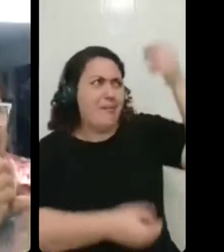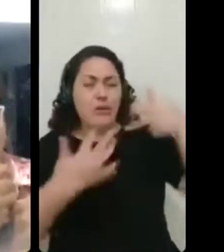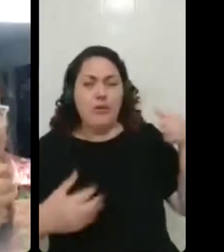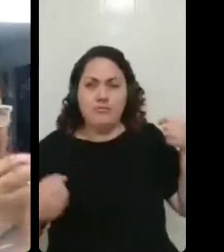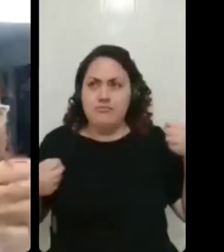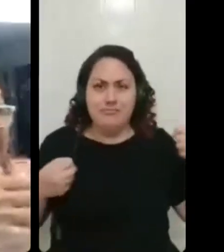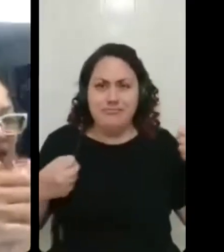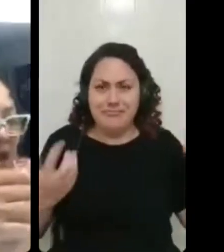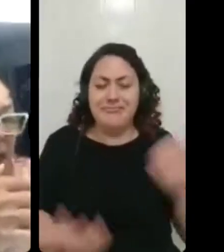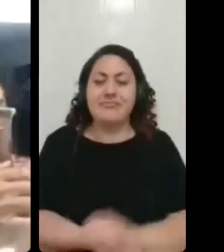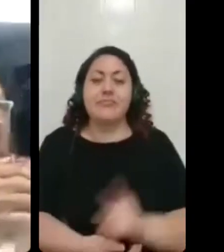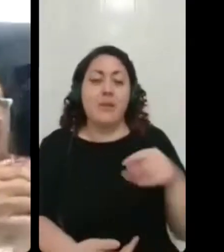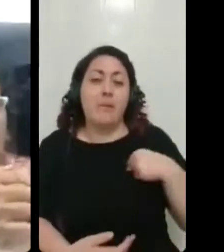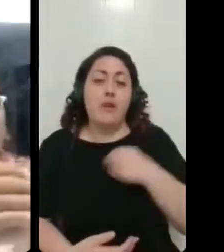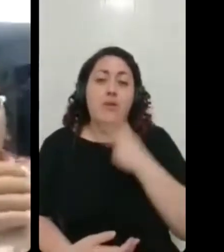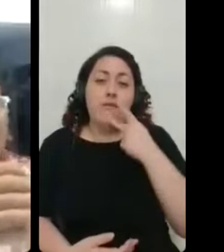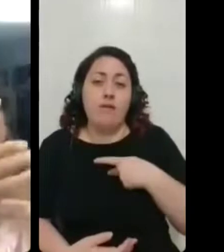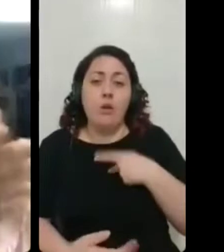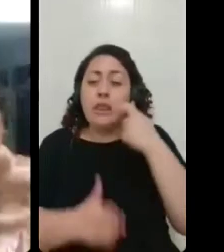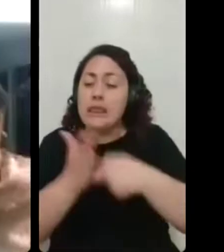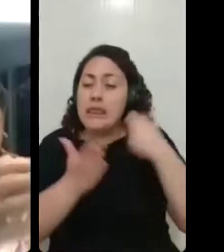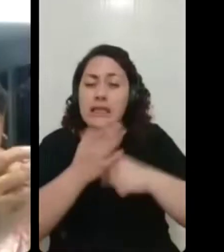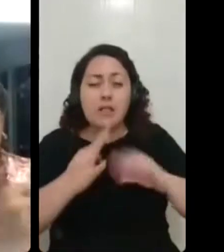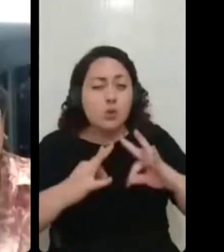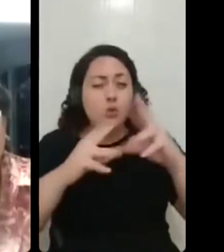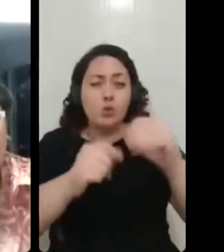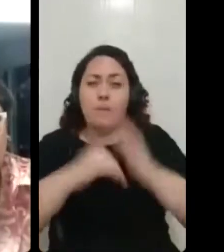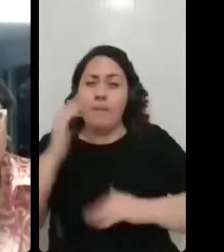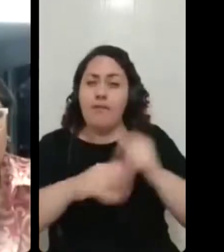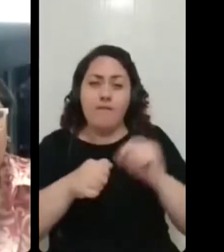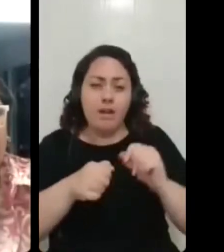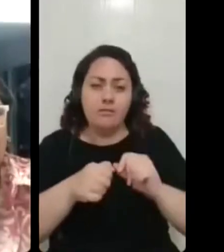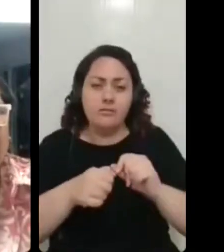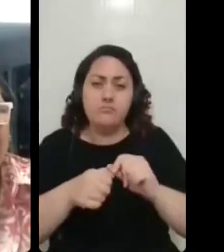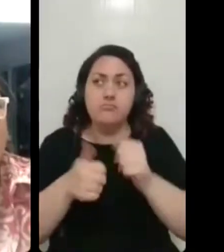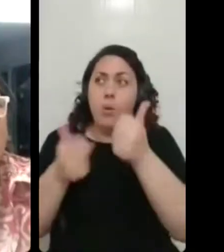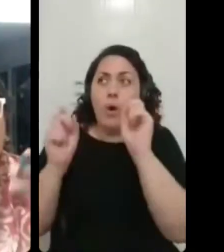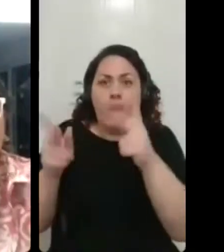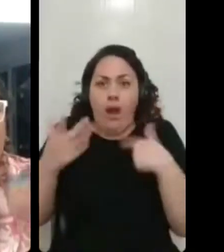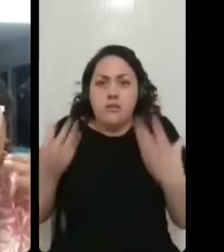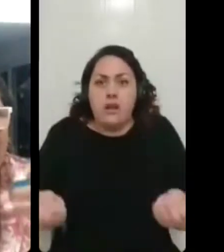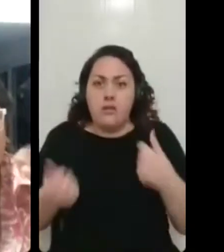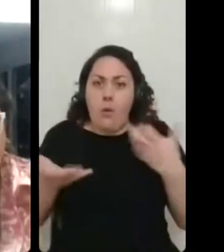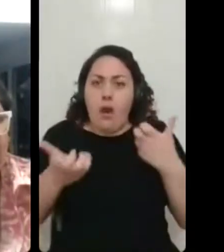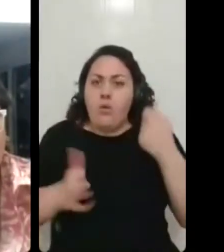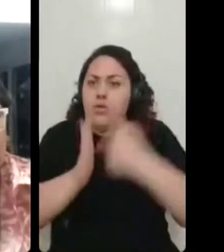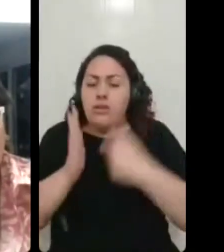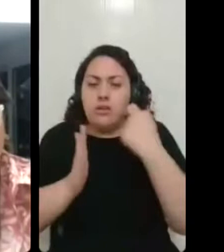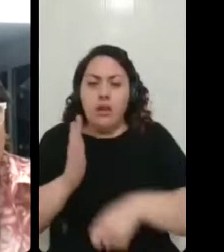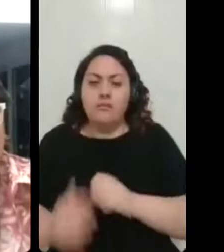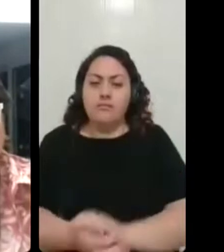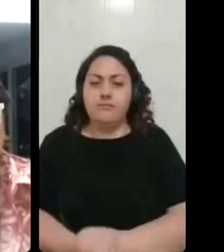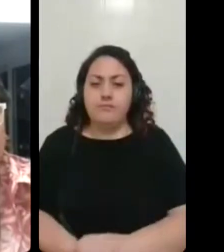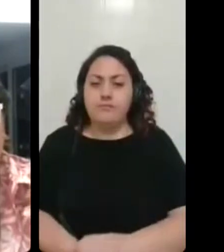aí ele me deu a chance de realmente, assim, tá na minha mão e eu vou fazer, né? Então, assim, eu fui a chata do